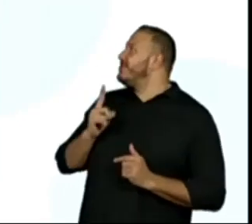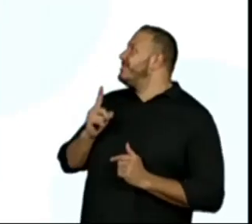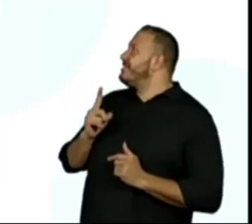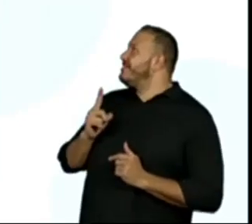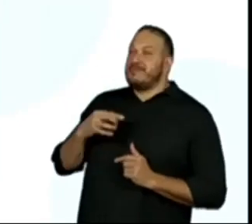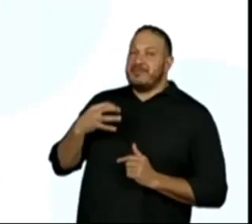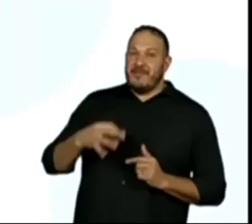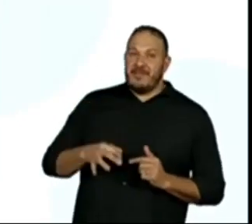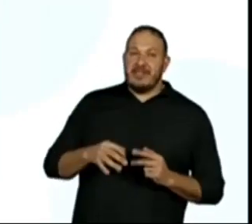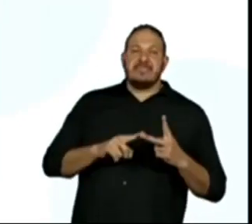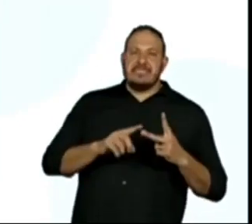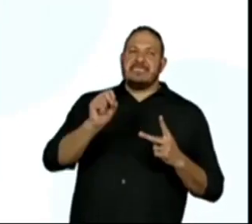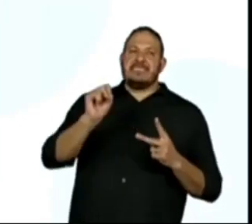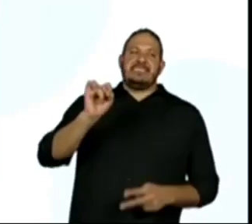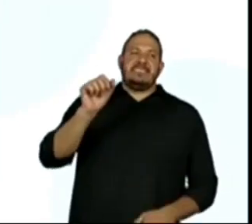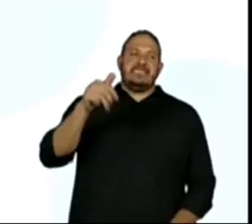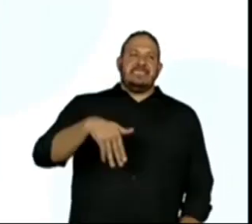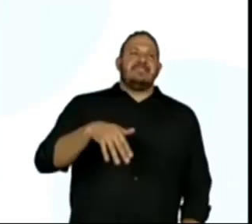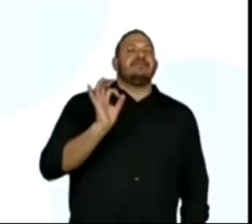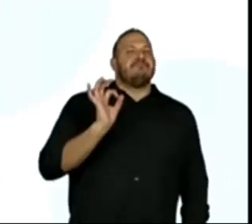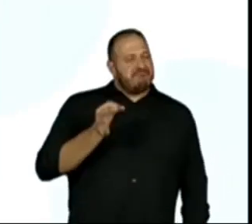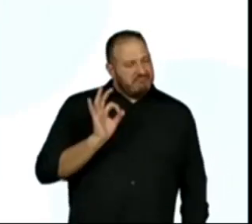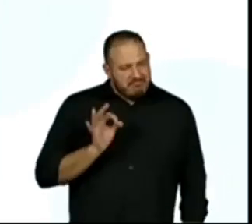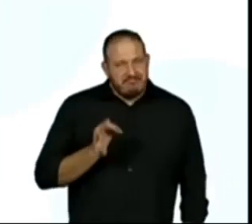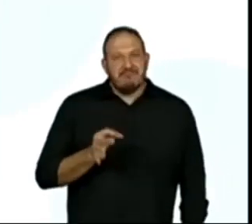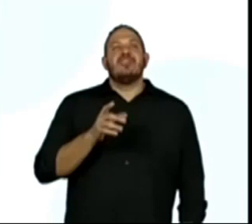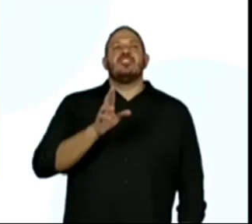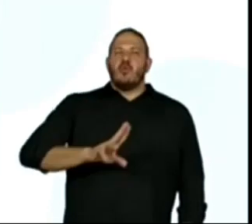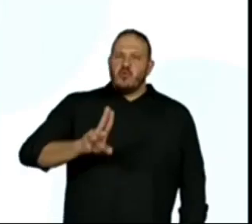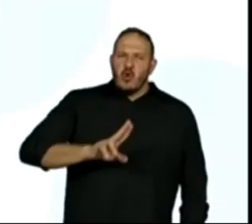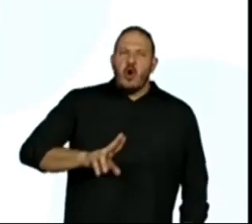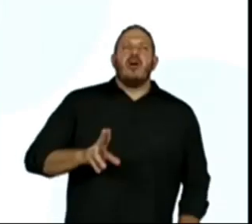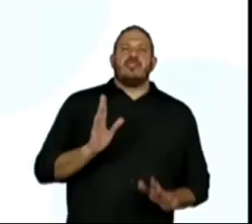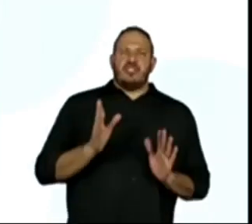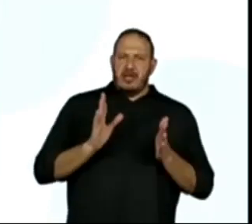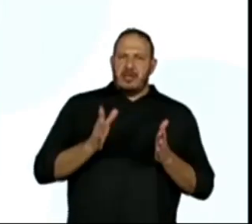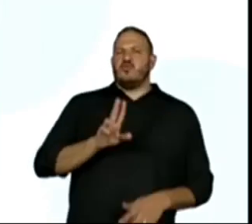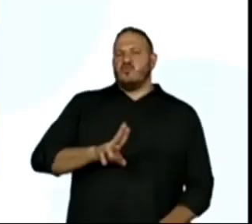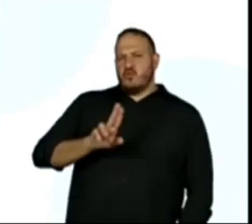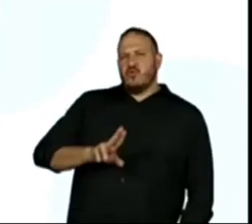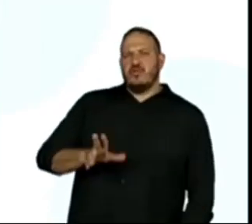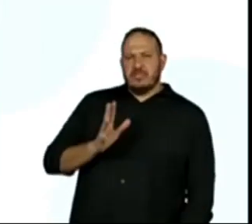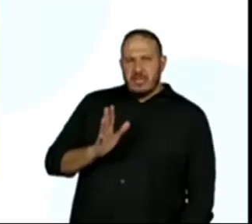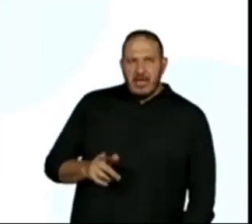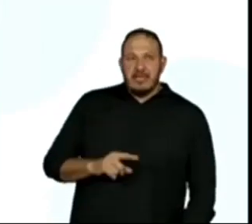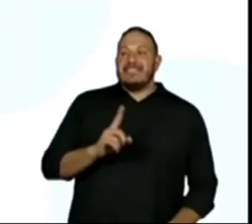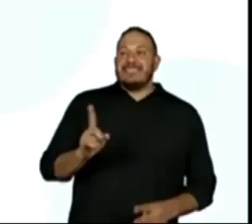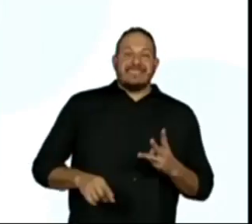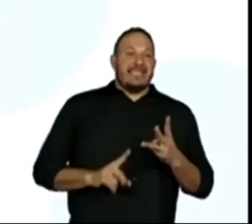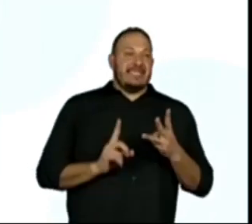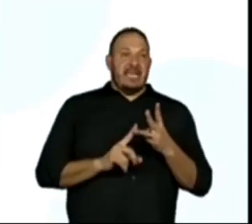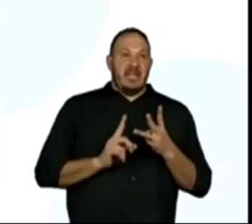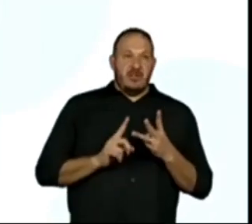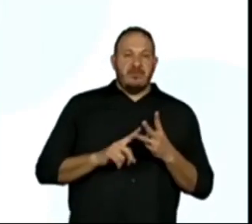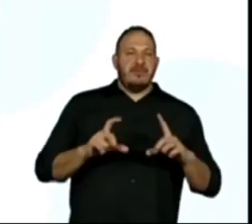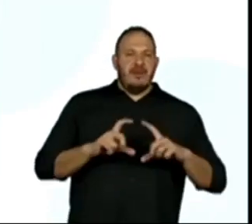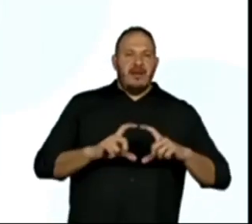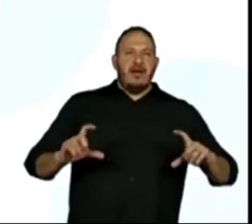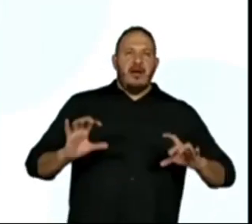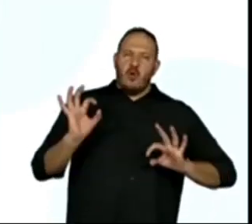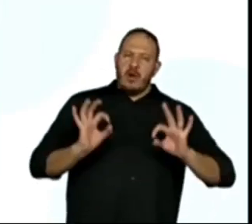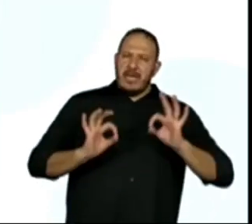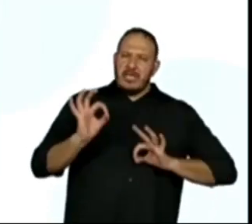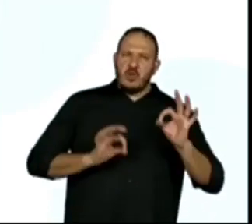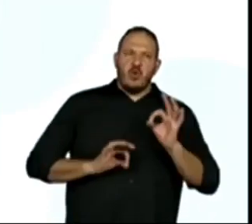hoje. Sim, muito legal. Usamos, já que é uma pergunta. Terceiro item. Organizou a